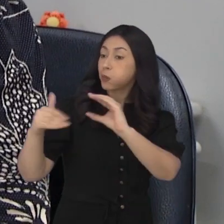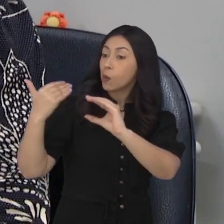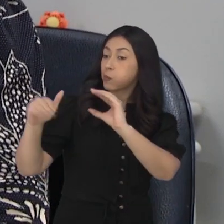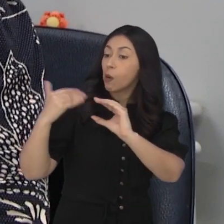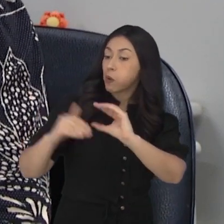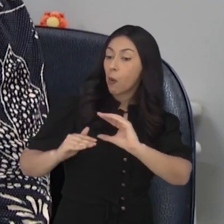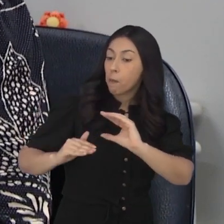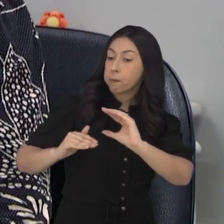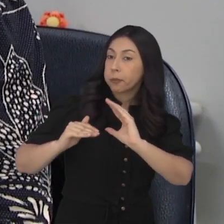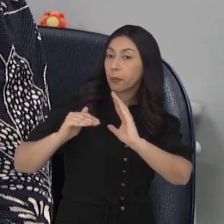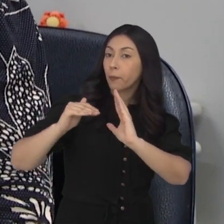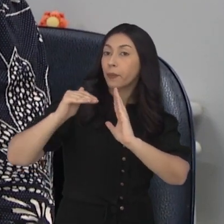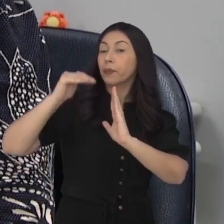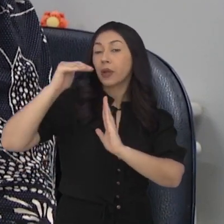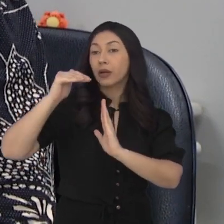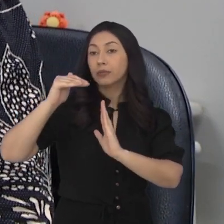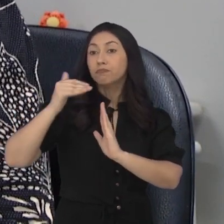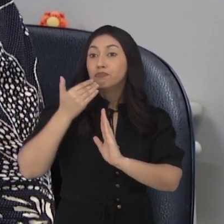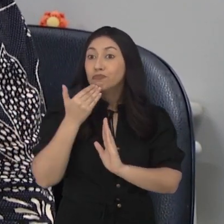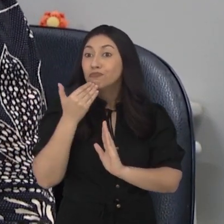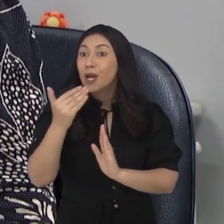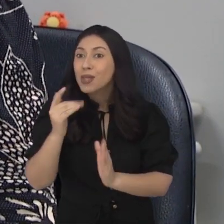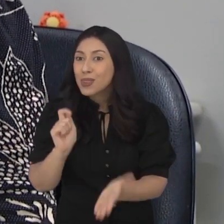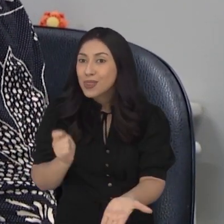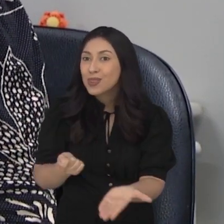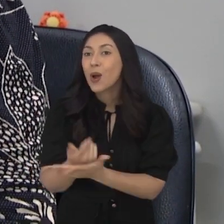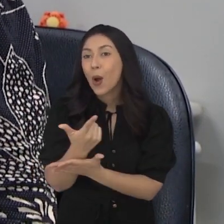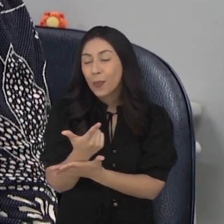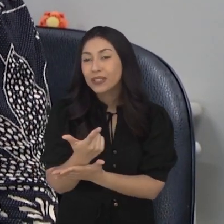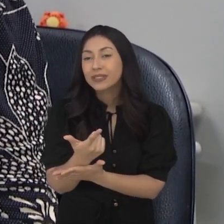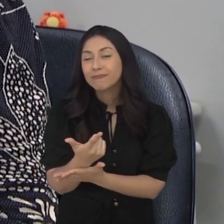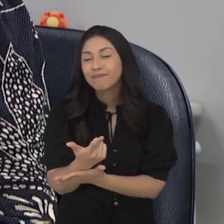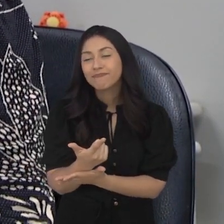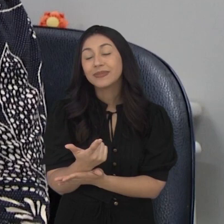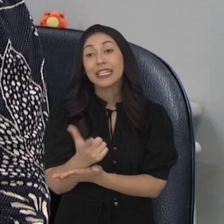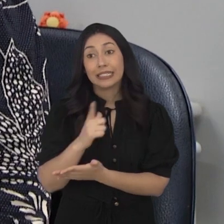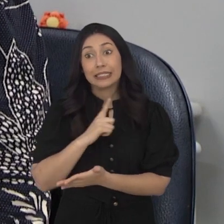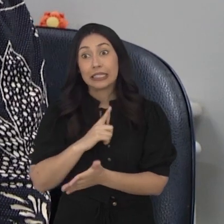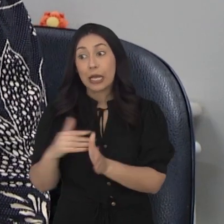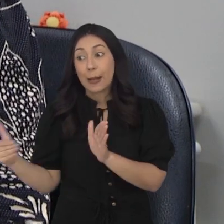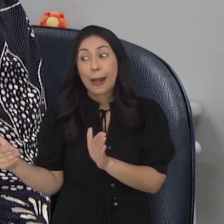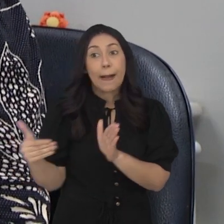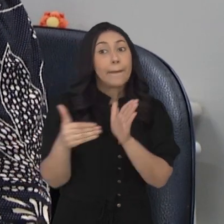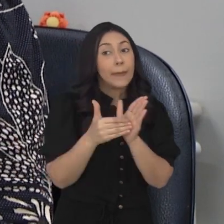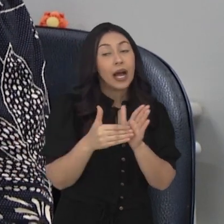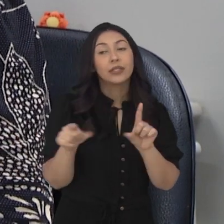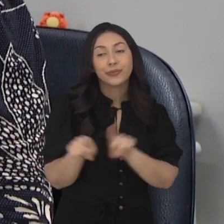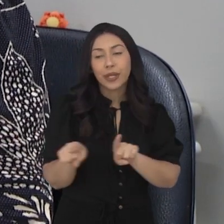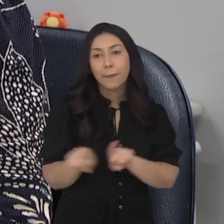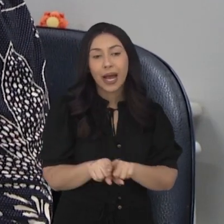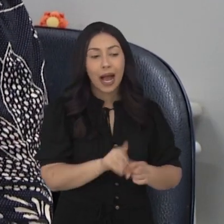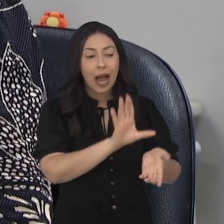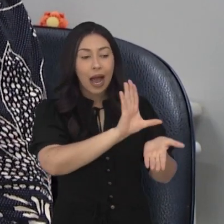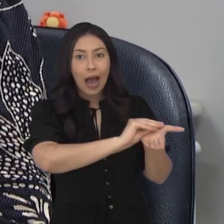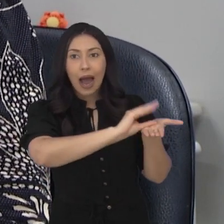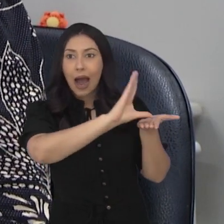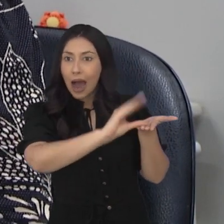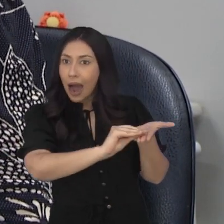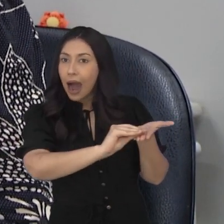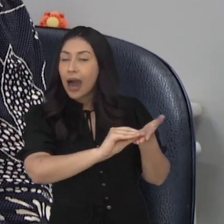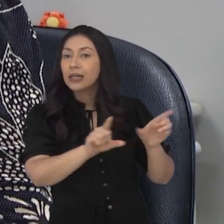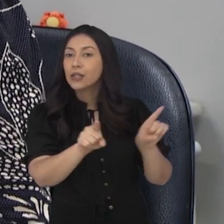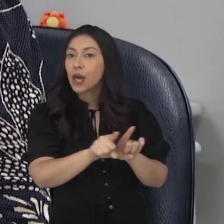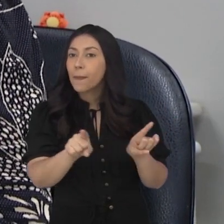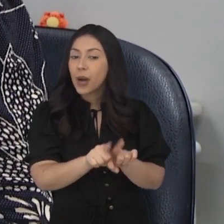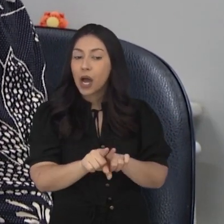número muito grande de requerção de compras, né, que depende muito dos prazos, né, que as pessoas têm as atas, né, que